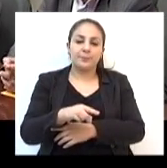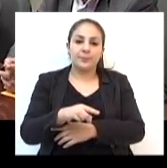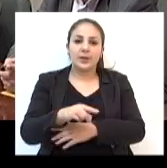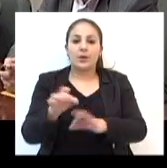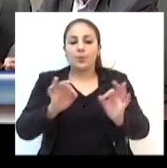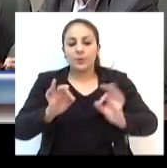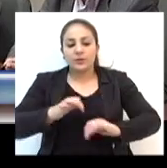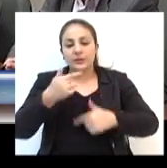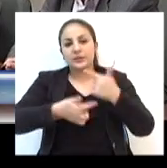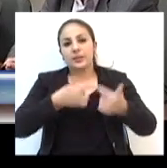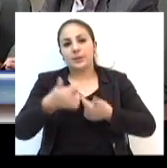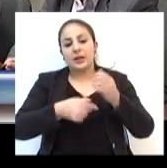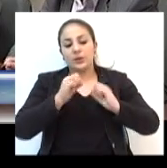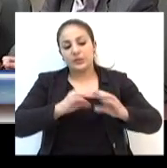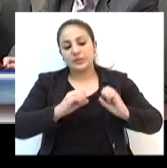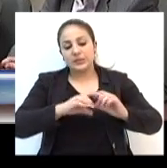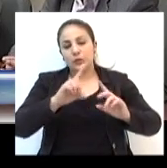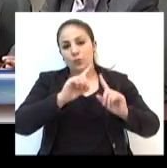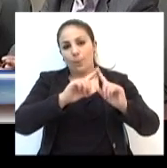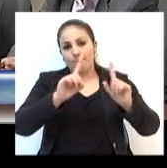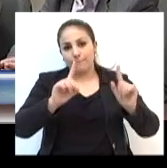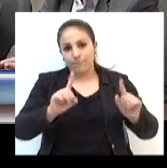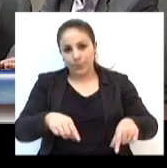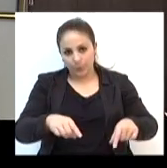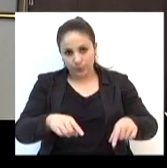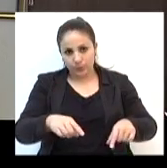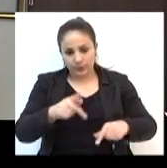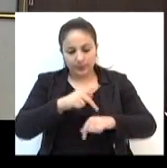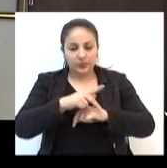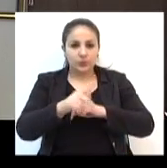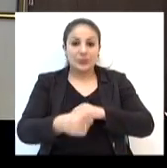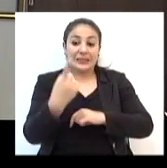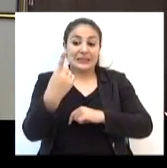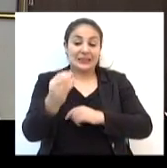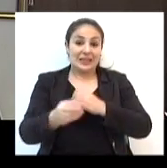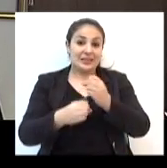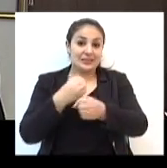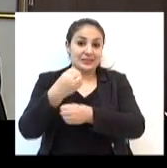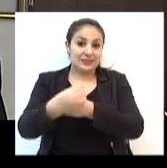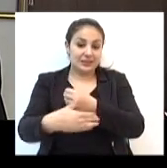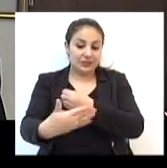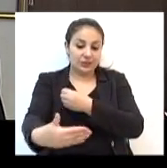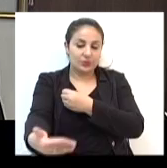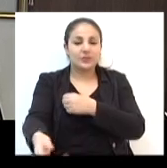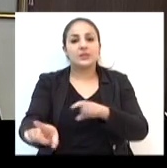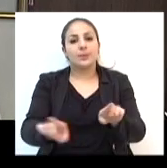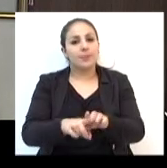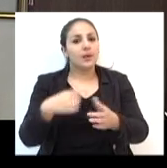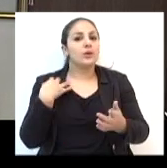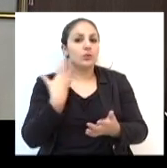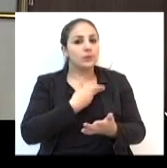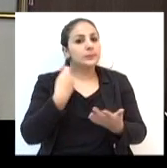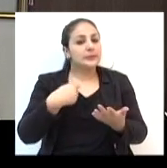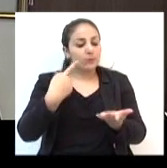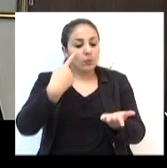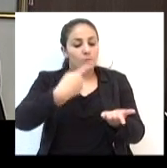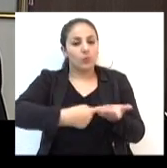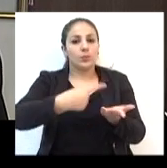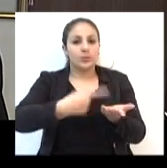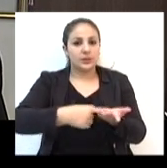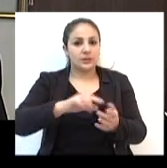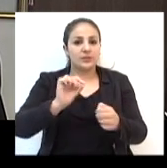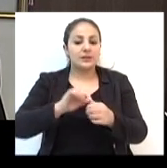público e privado de passo fundo pelos próximos dez anos. Então, nós sabemos da importância e do nosso compromisso em fazer a melhor análise.